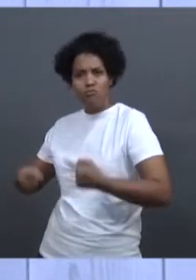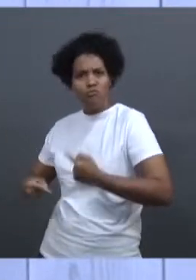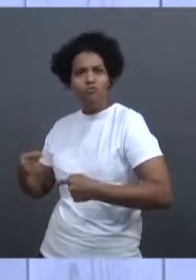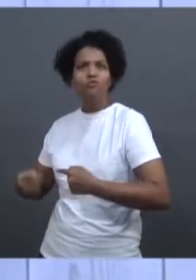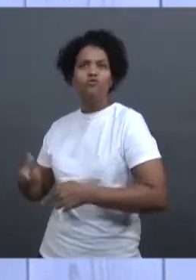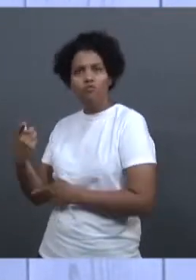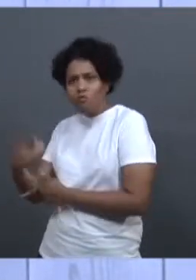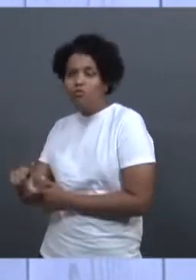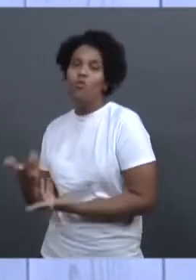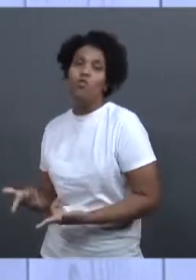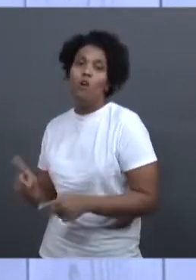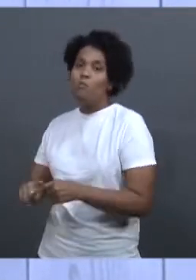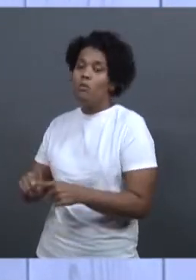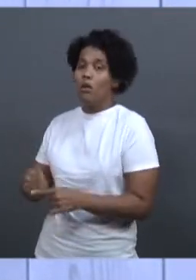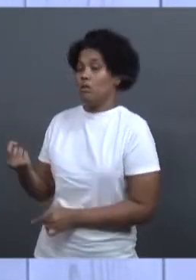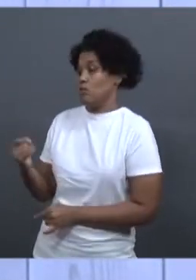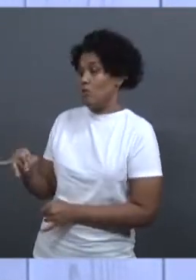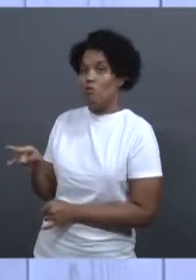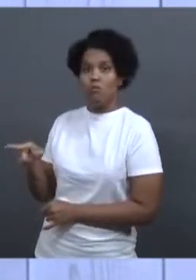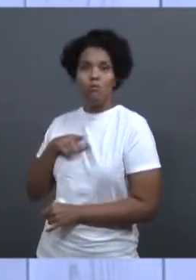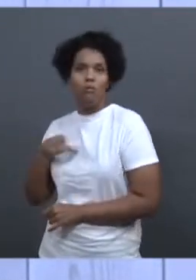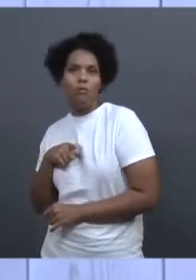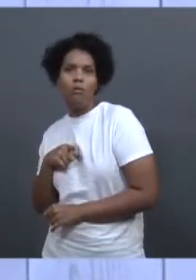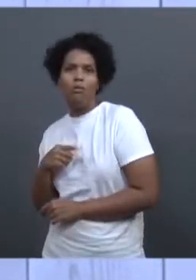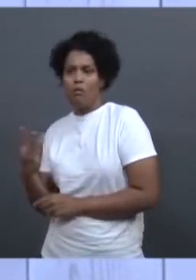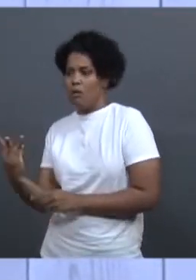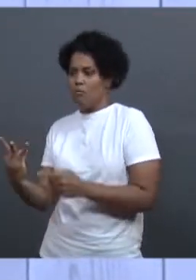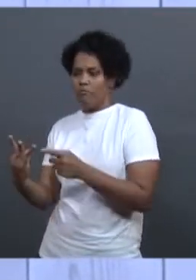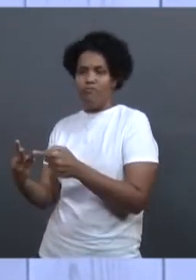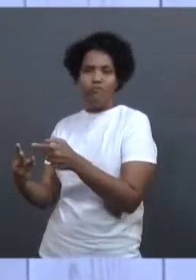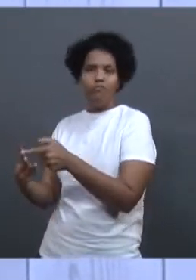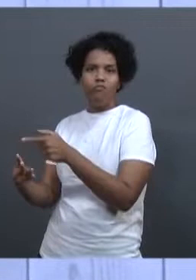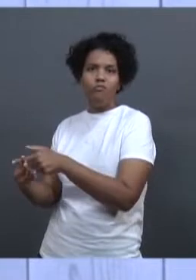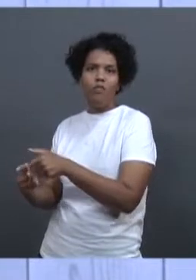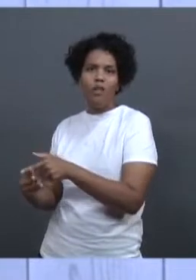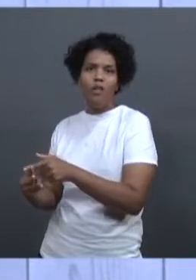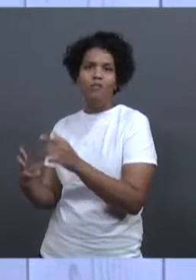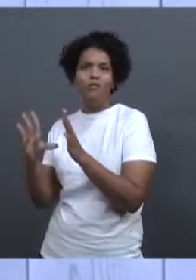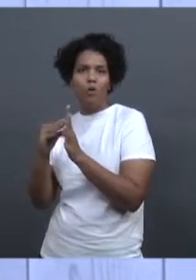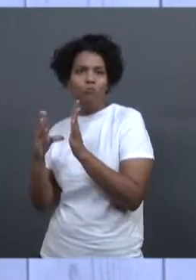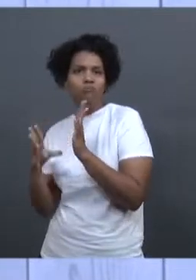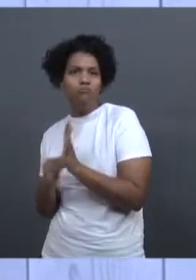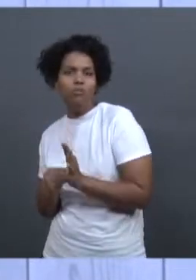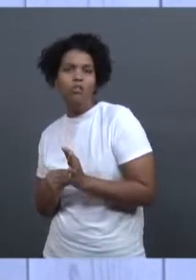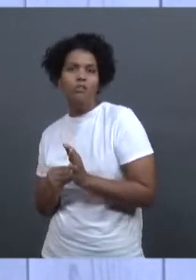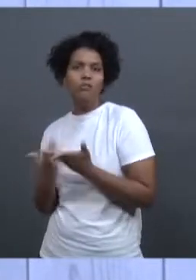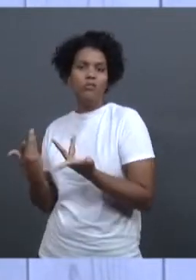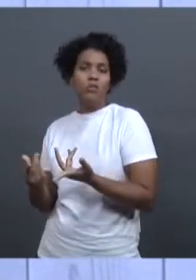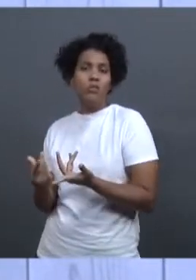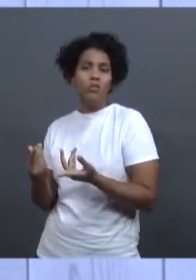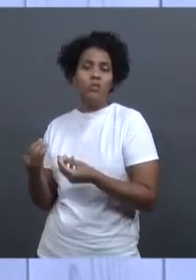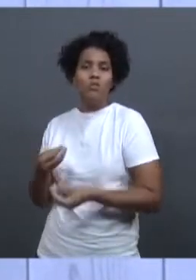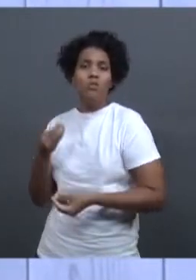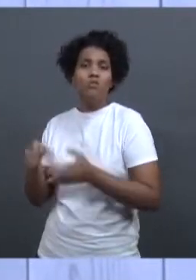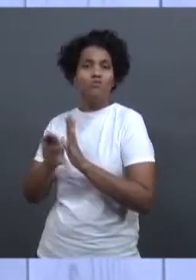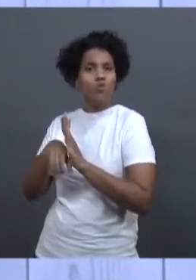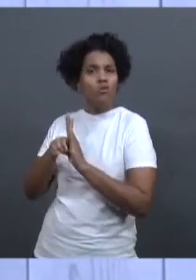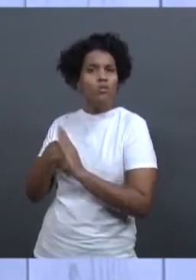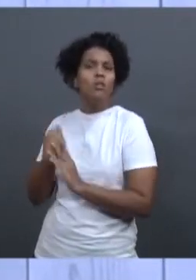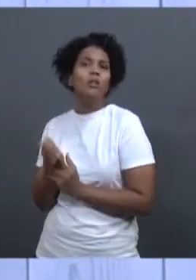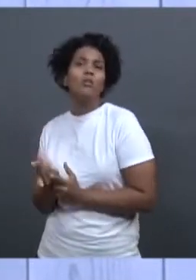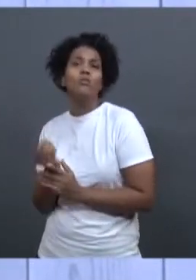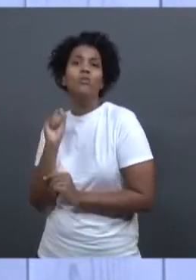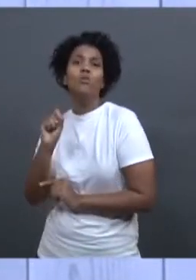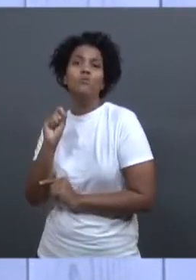quando você tem três pilares pilares de um conceito social, ambiental e econômico, o econômico sempre prevalece.